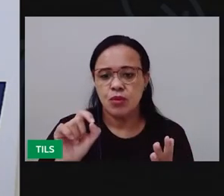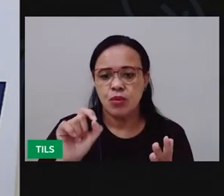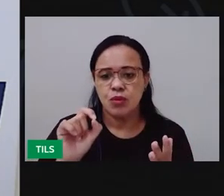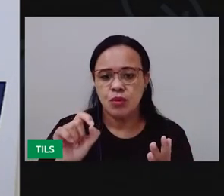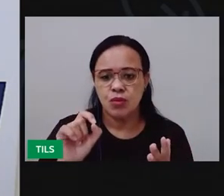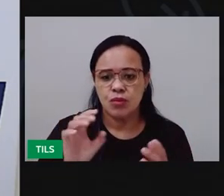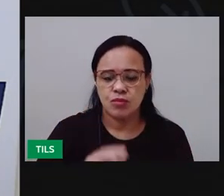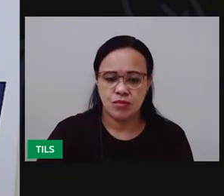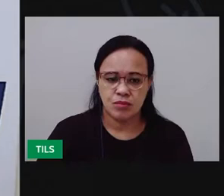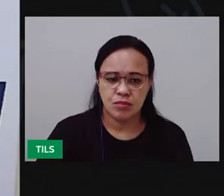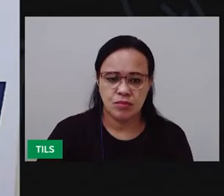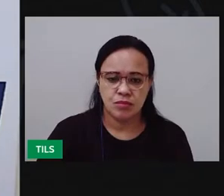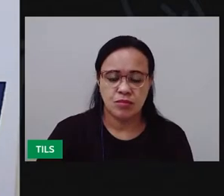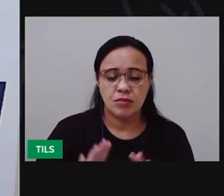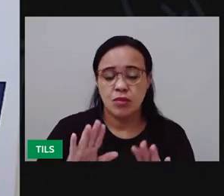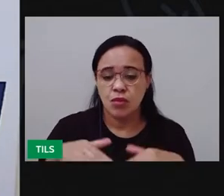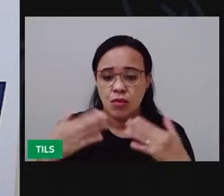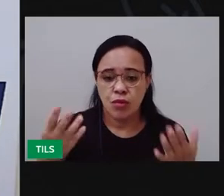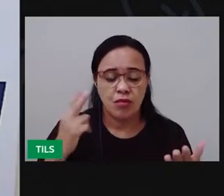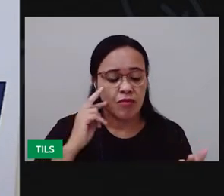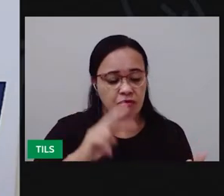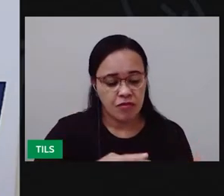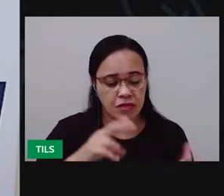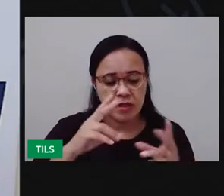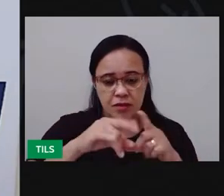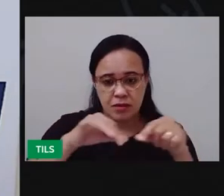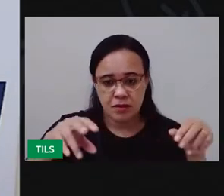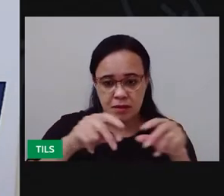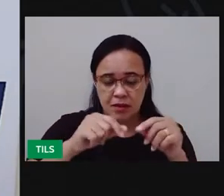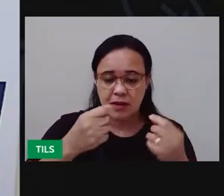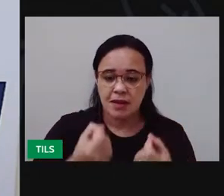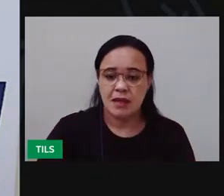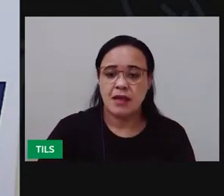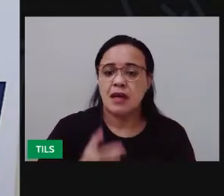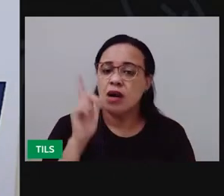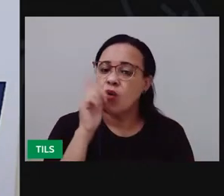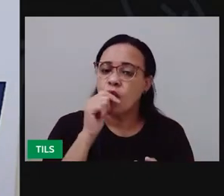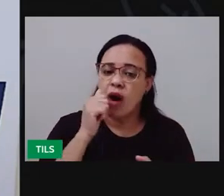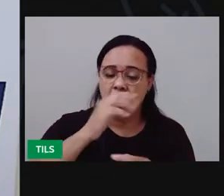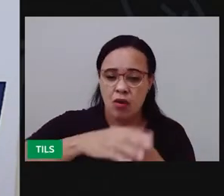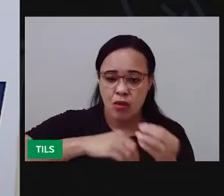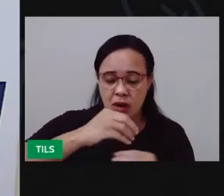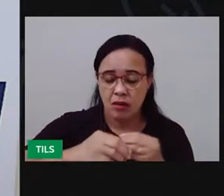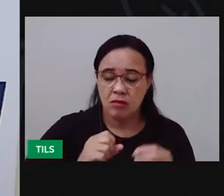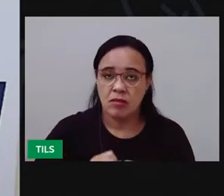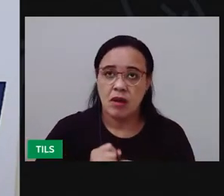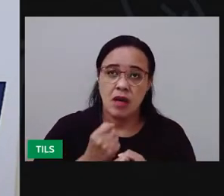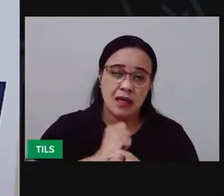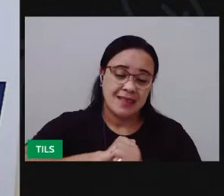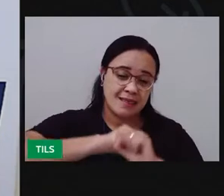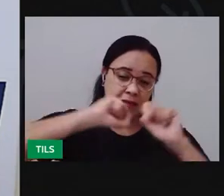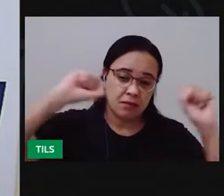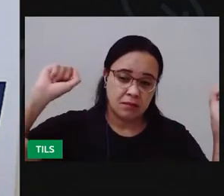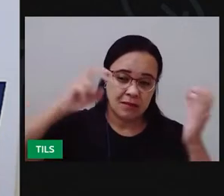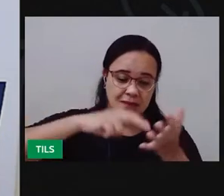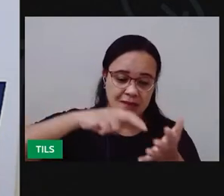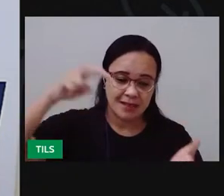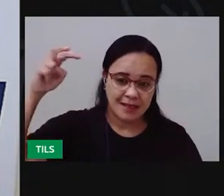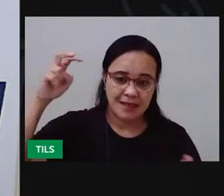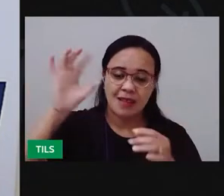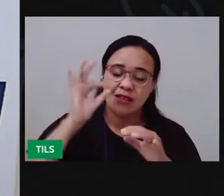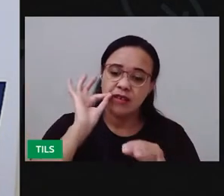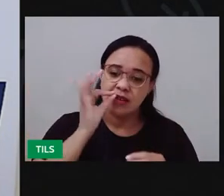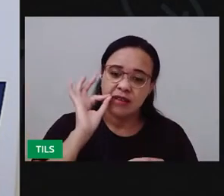Quando vê terra molhada, pra ele é a maior beleza. Logo cedo se levanta, faz o café e traz pra mesa.